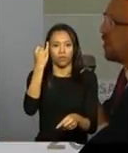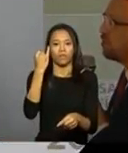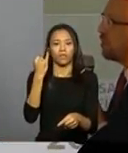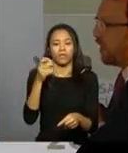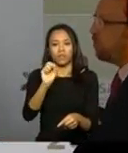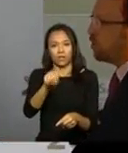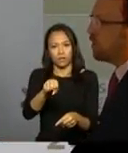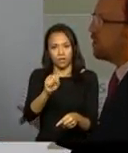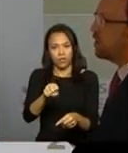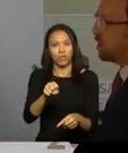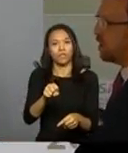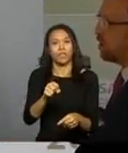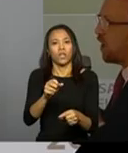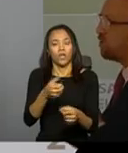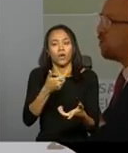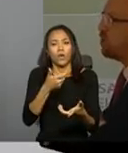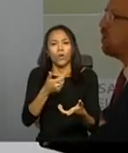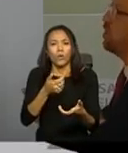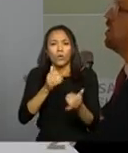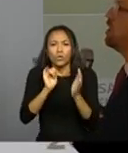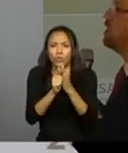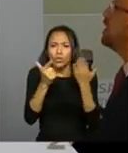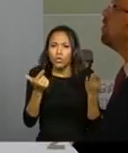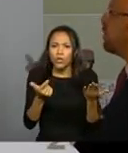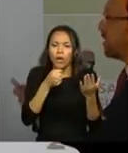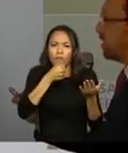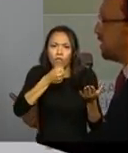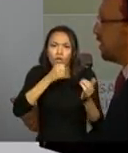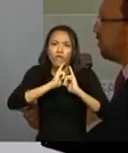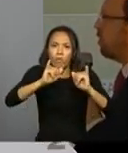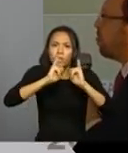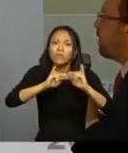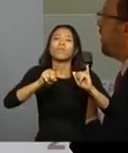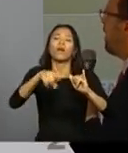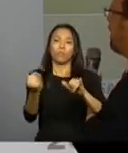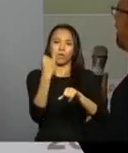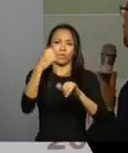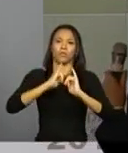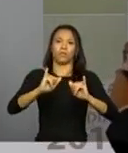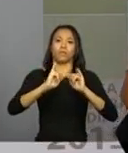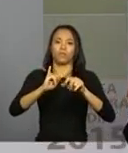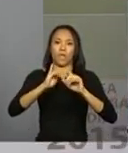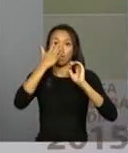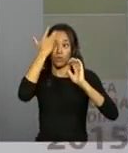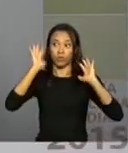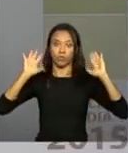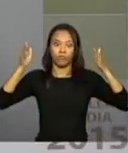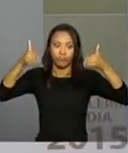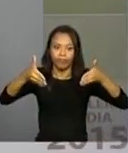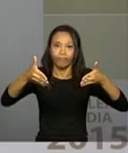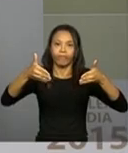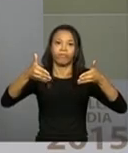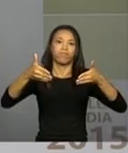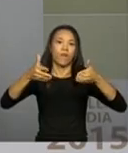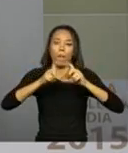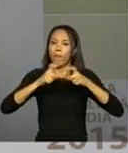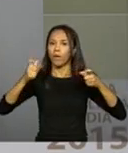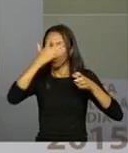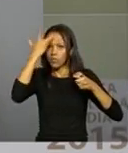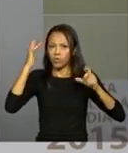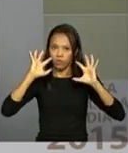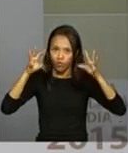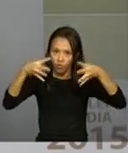o jornalismo tem importância, as pessoas estão dando mais atenção, você tem um crescimento em quase todos os